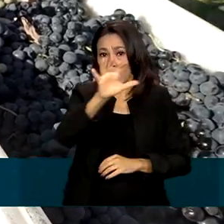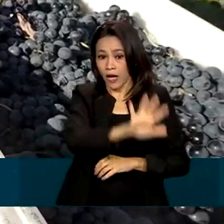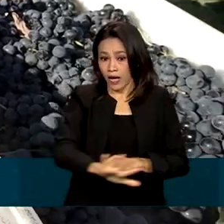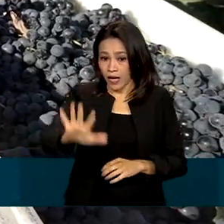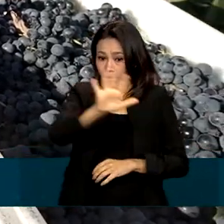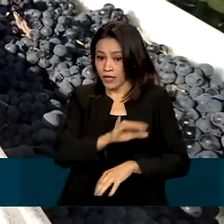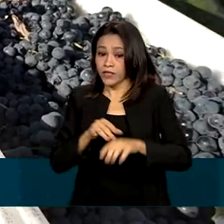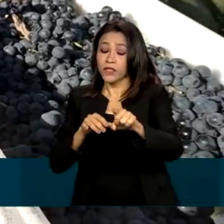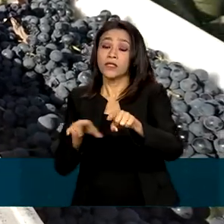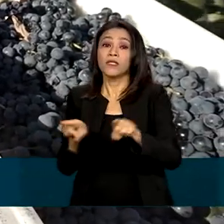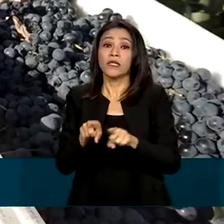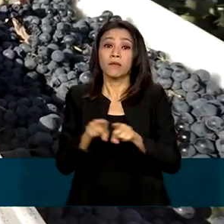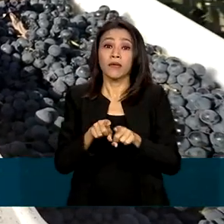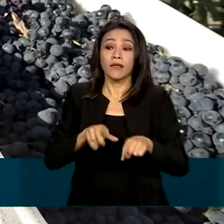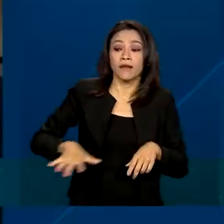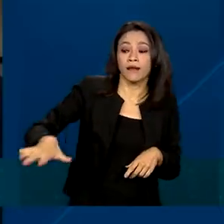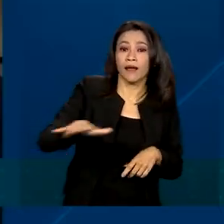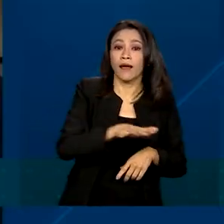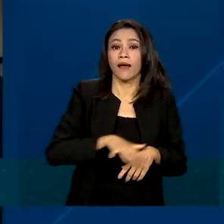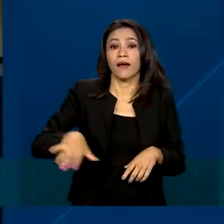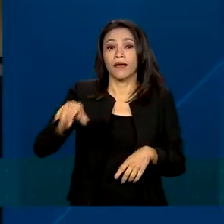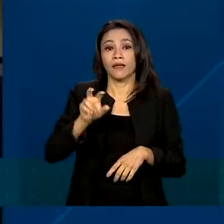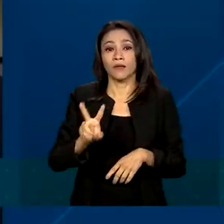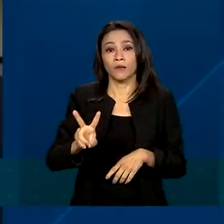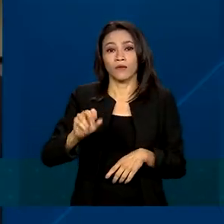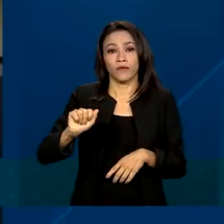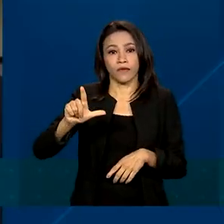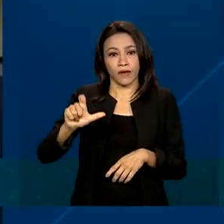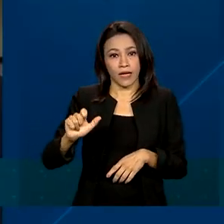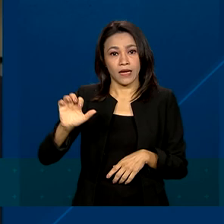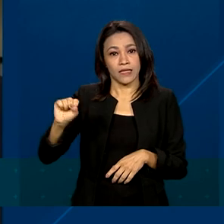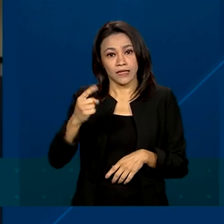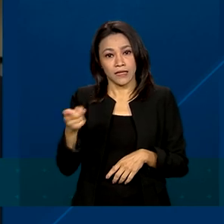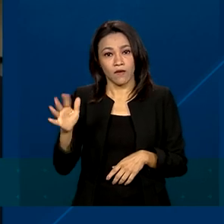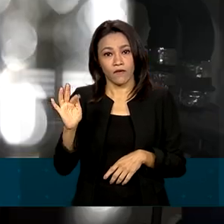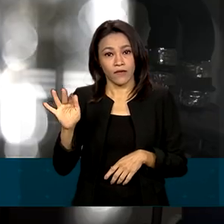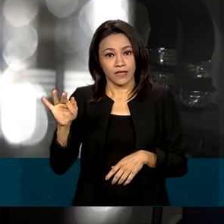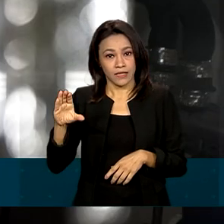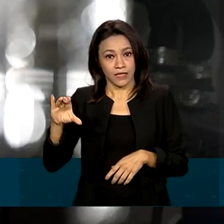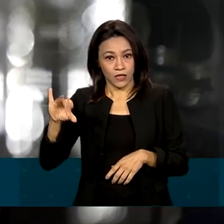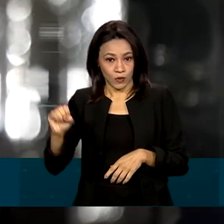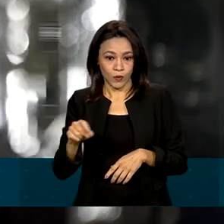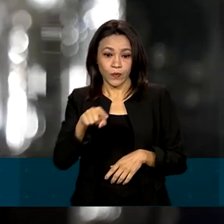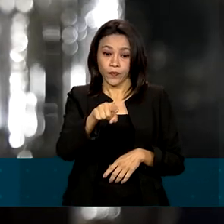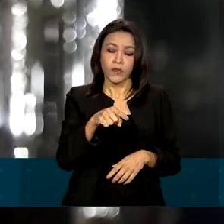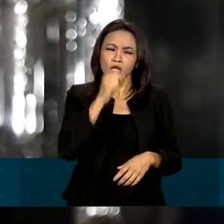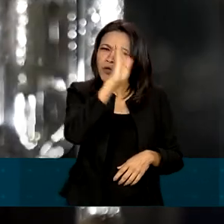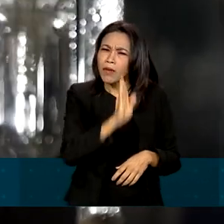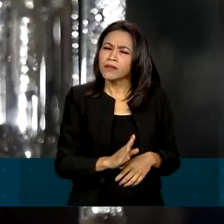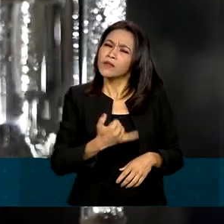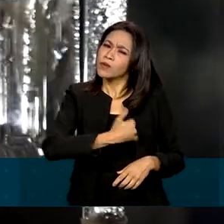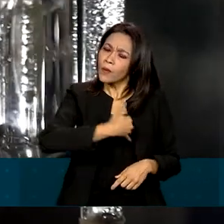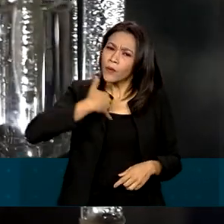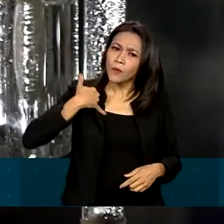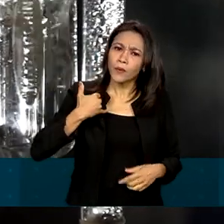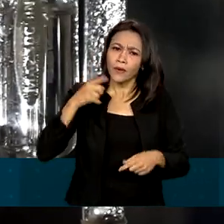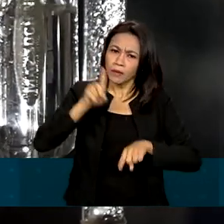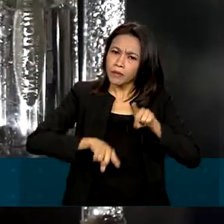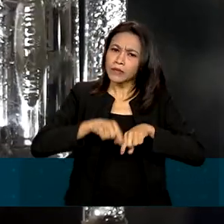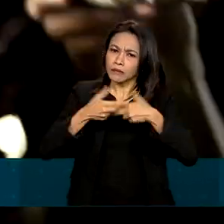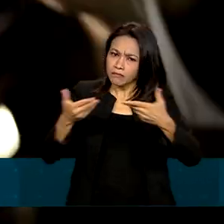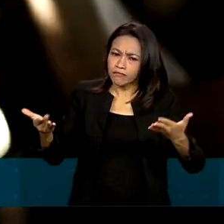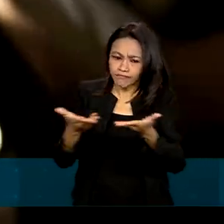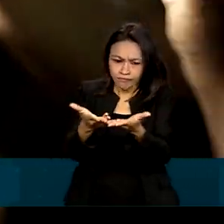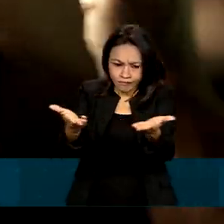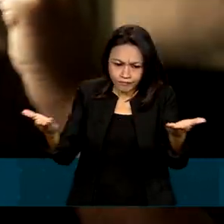Francisco, também que produz esse mesmo método. Seria bom que o brasileiro se orgulhasse tanto dos seus produtos, seus queijos, seus vinhos, como se